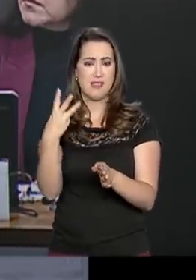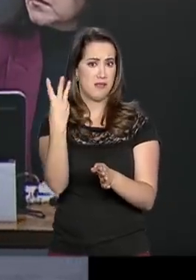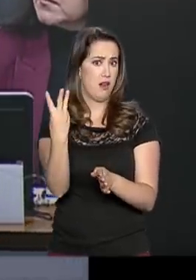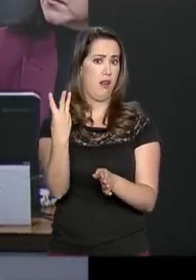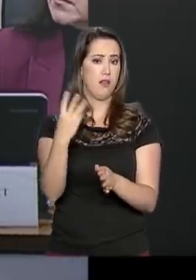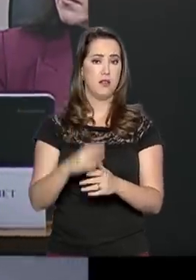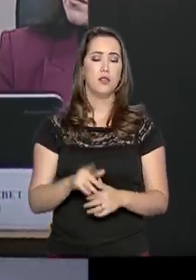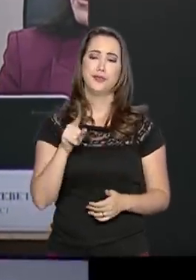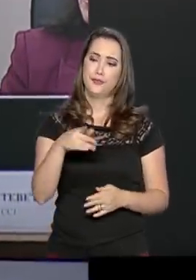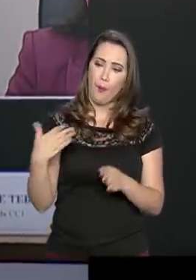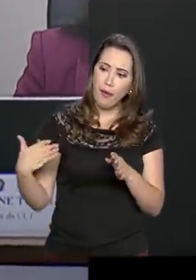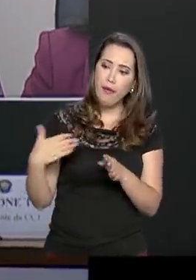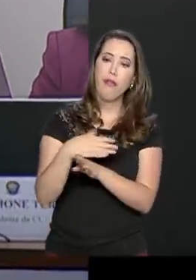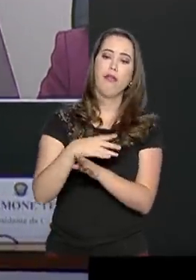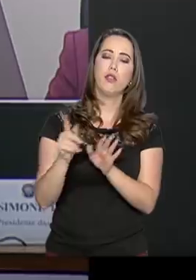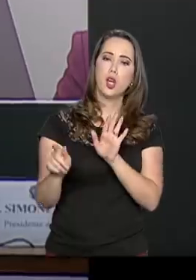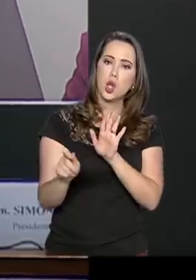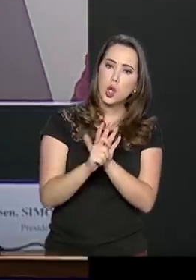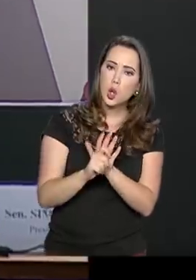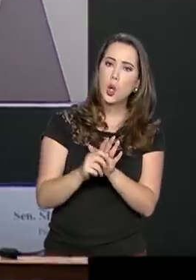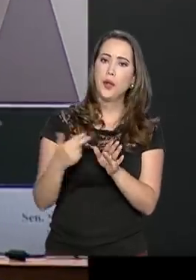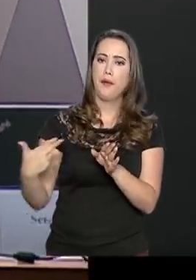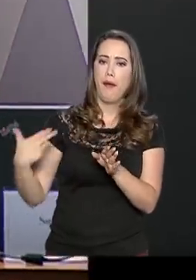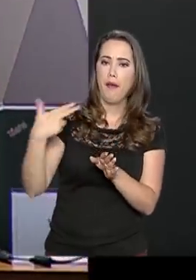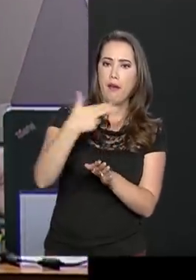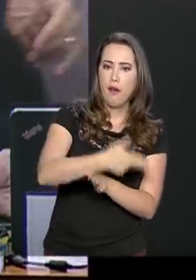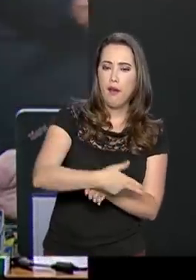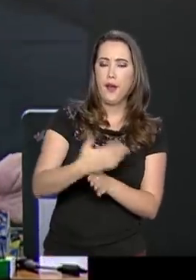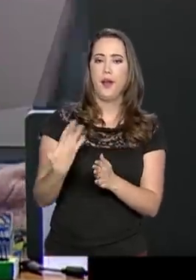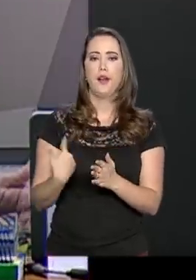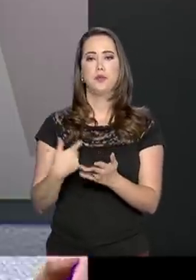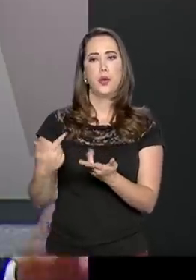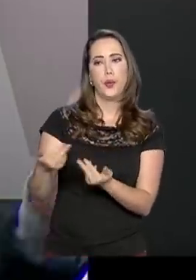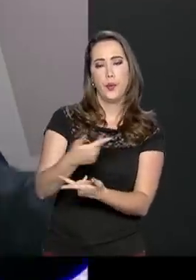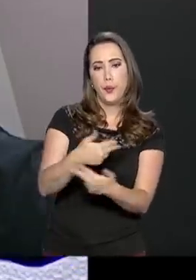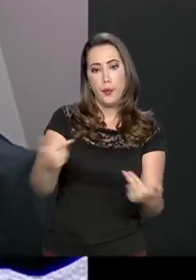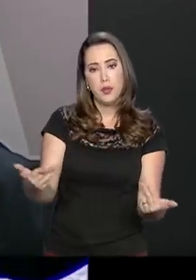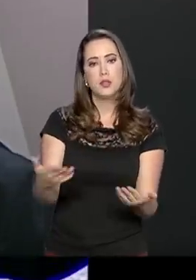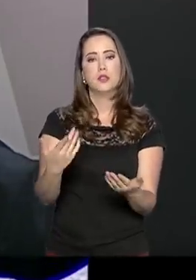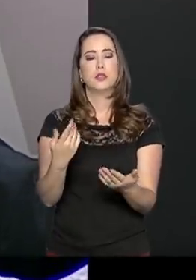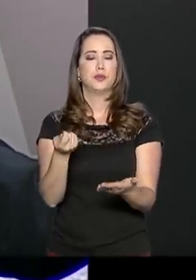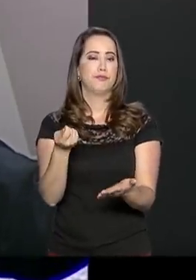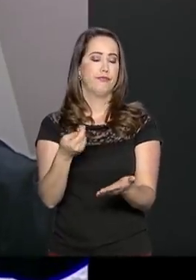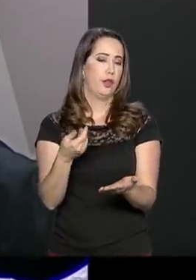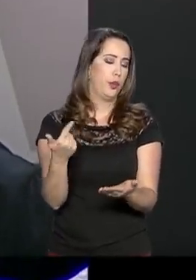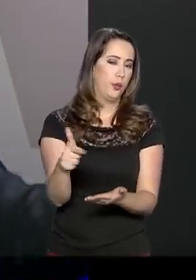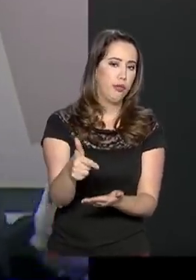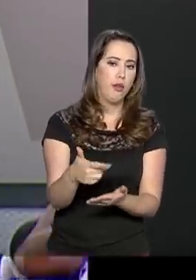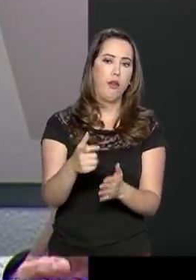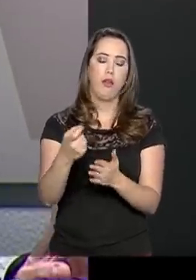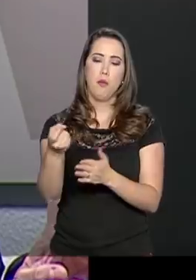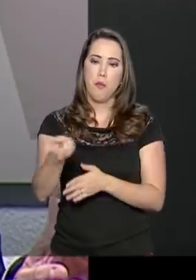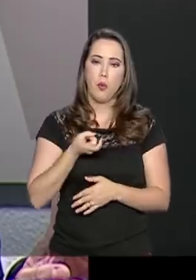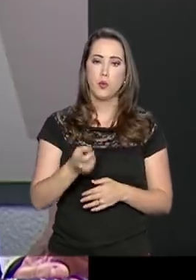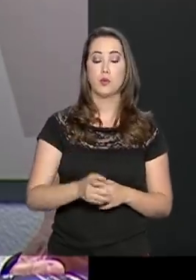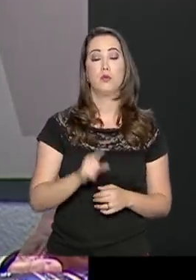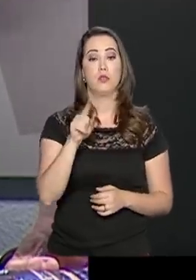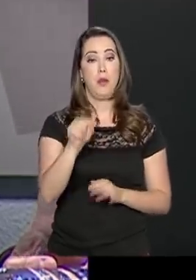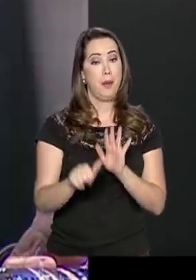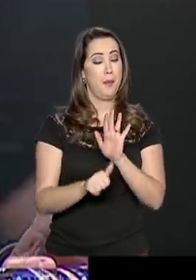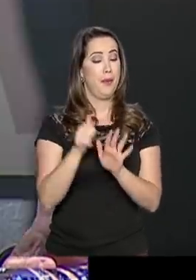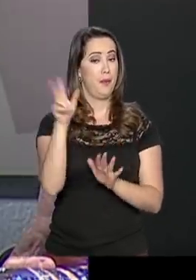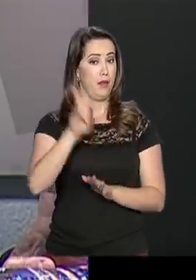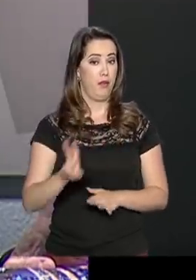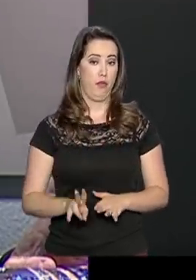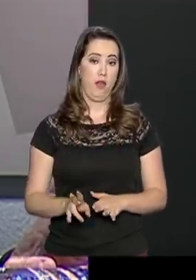para drogas, armas e contrabando que, no fundo, atinge praticamente todo o país. Esse é o projeto piloto. Sendo o projeto piloto